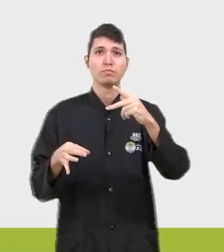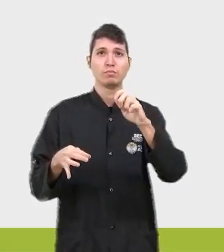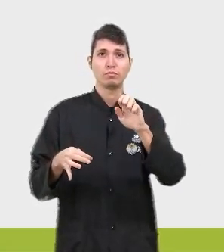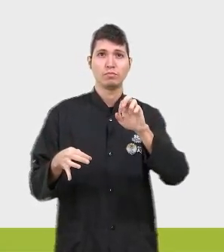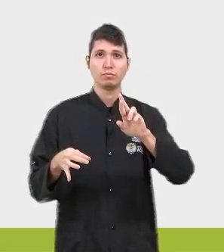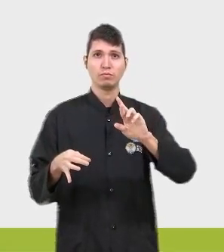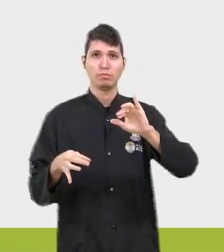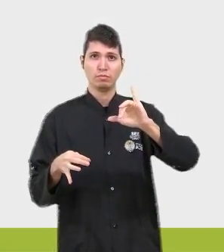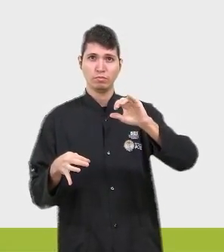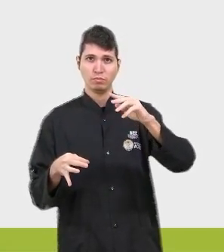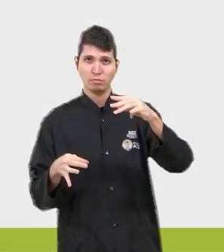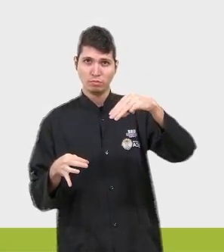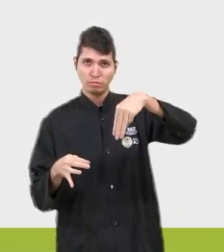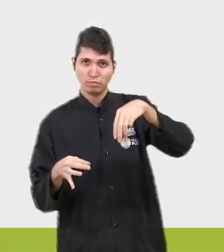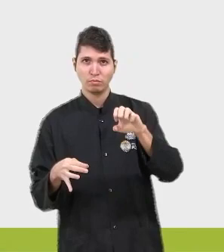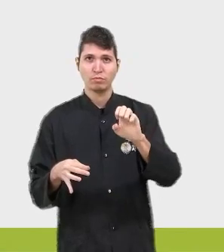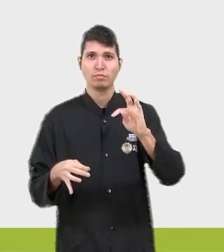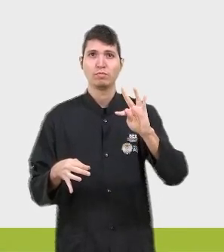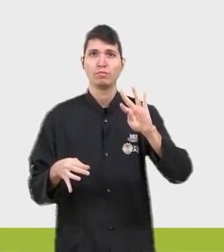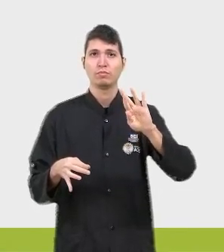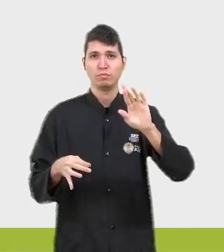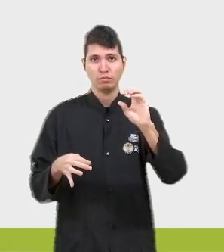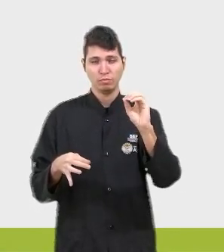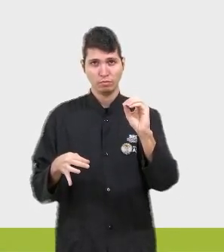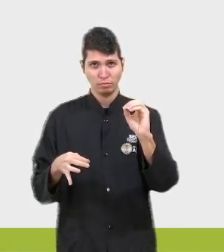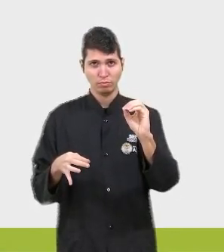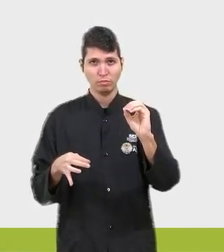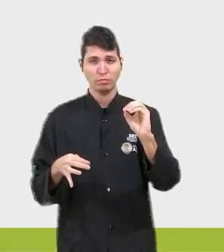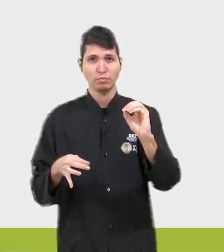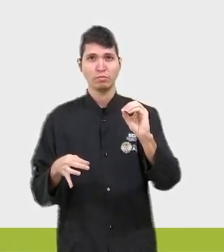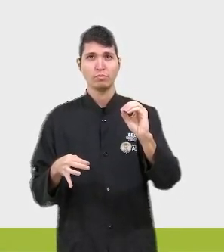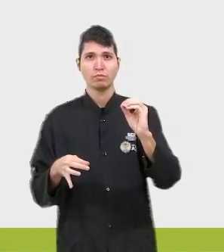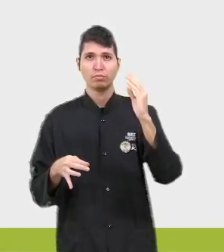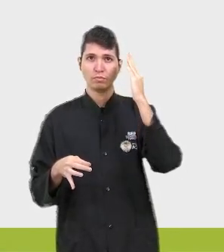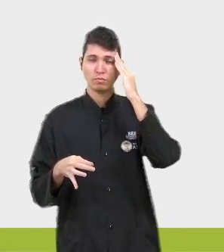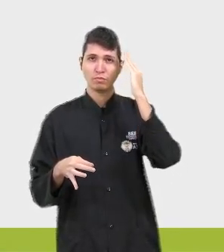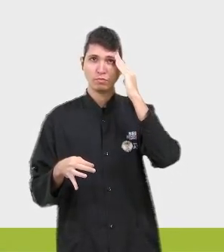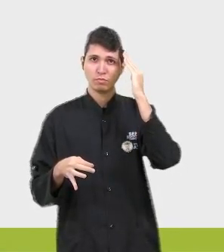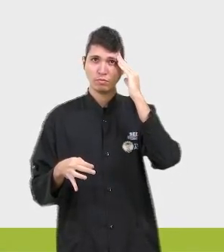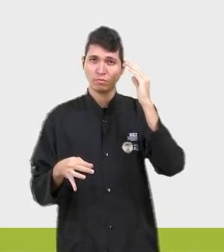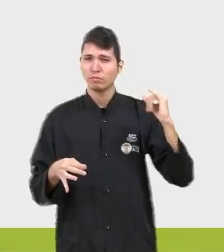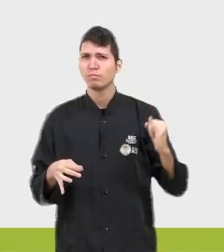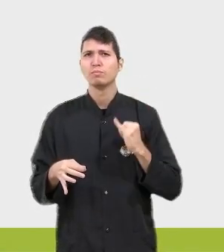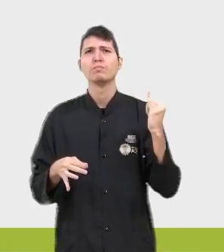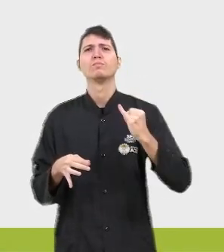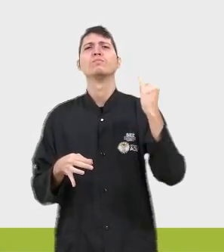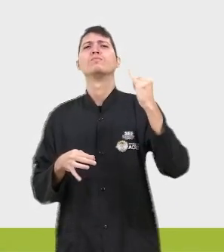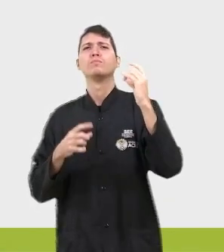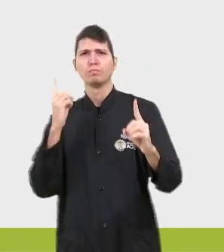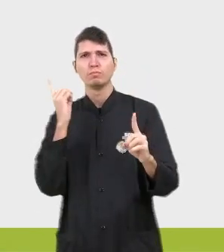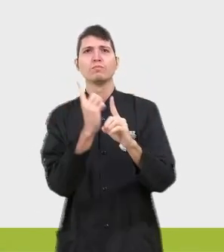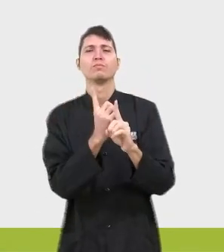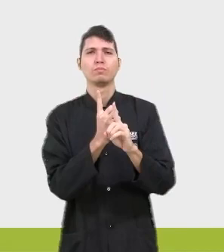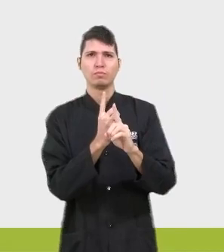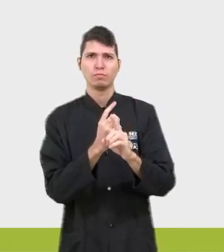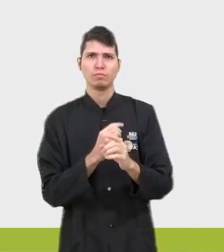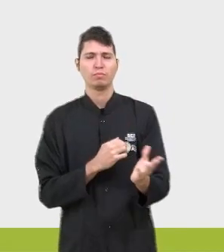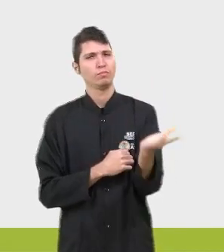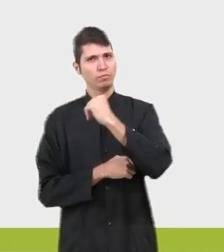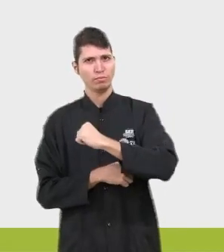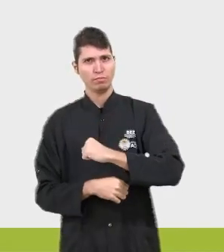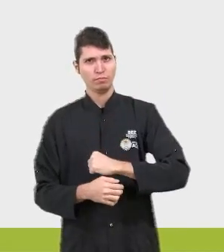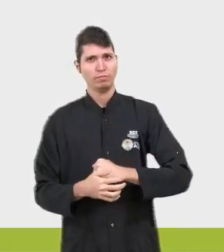importante a ideia do perímetro. Entender essa ideia dos perímetros também vai valer pra gente, pra identificar, tá bom? Vamos lá.